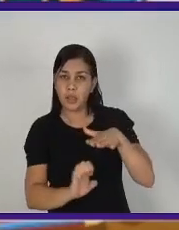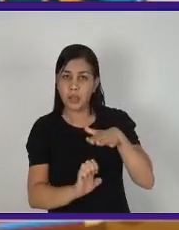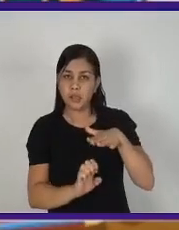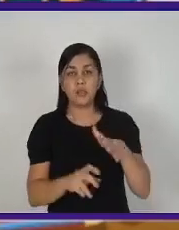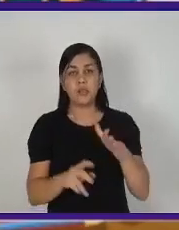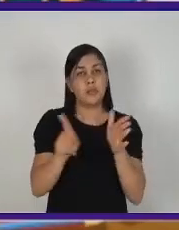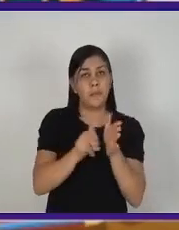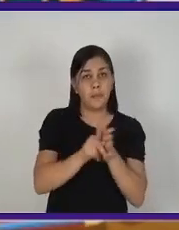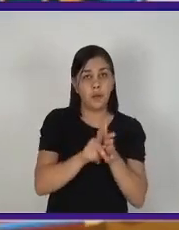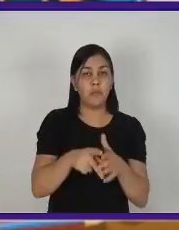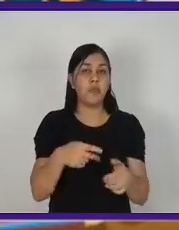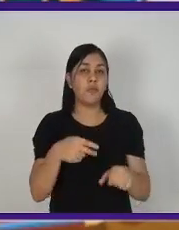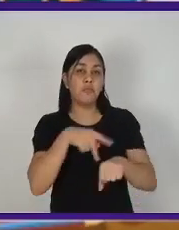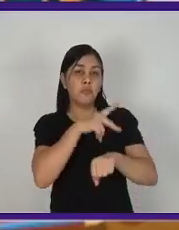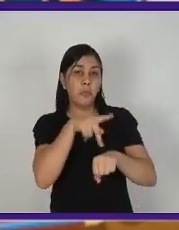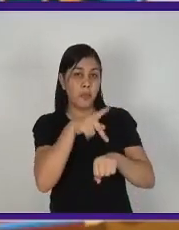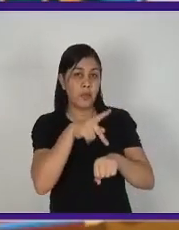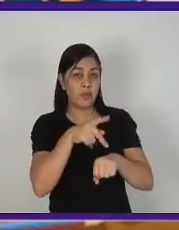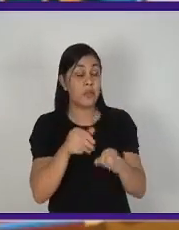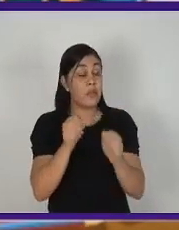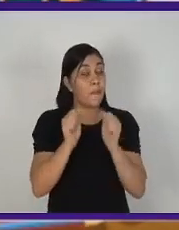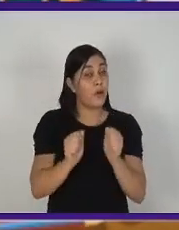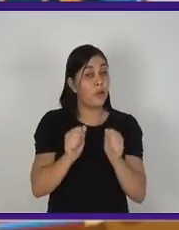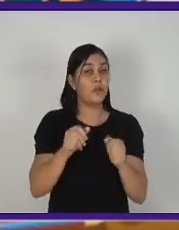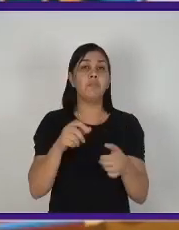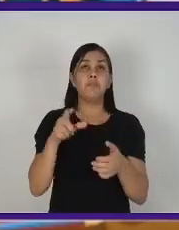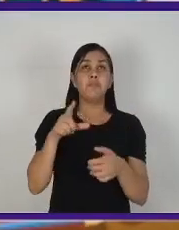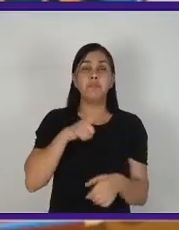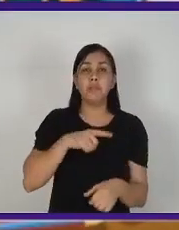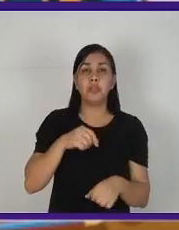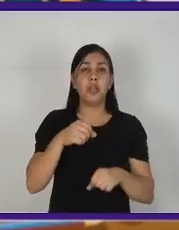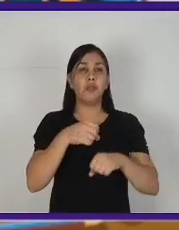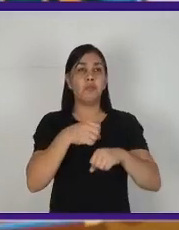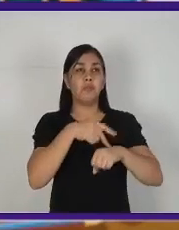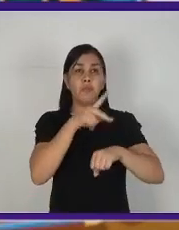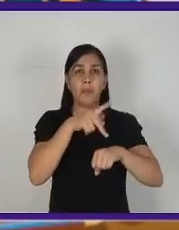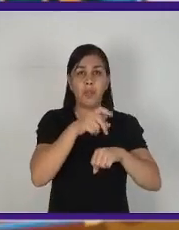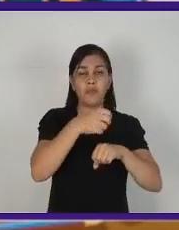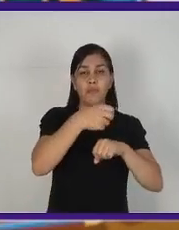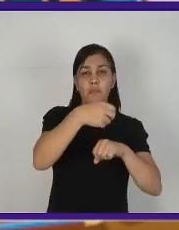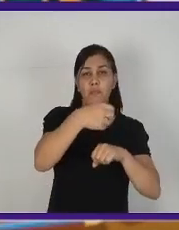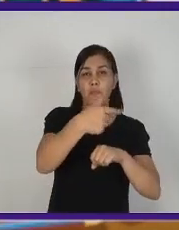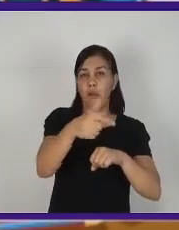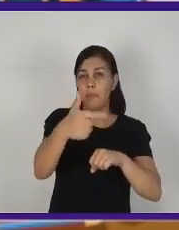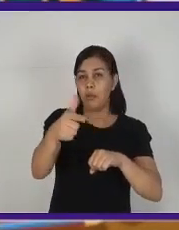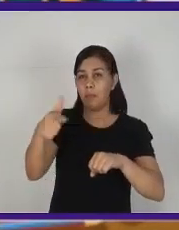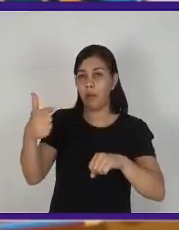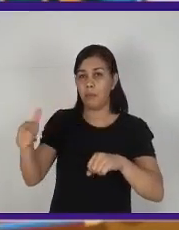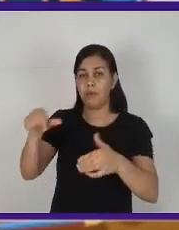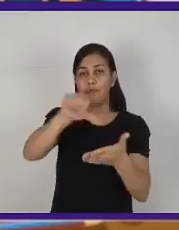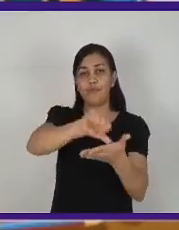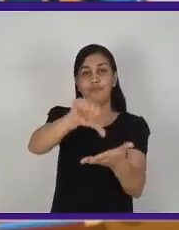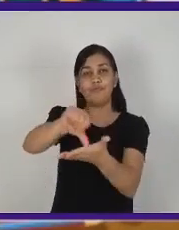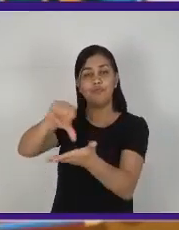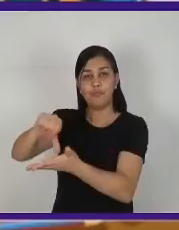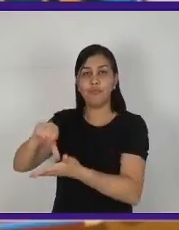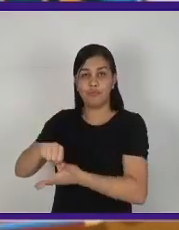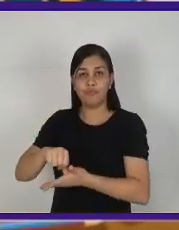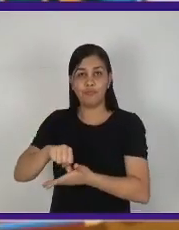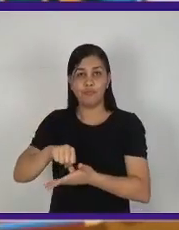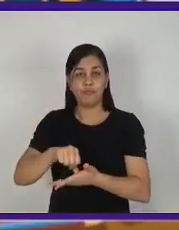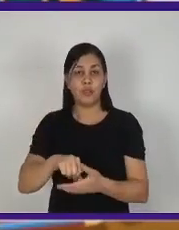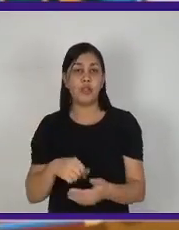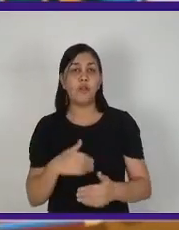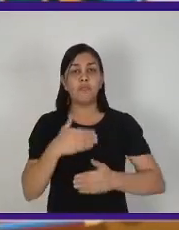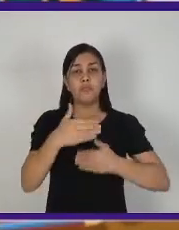ter origem em um país e pode ter uma filial em outro e produzir o mesmo produto. E a integração de